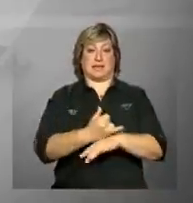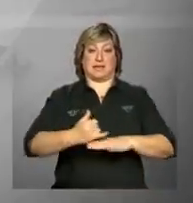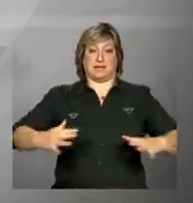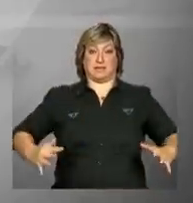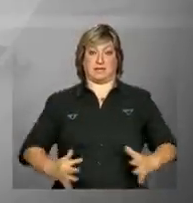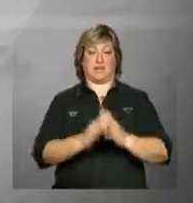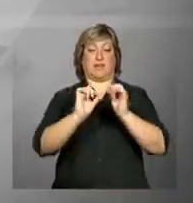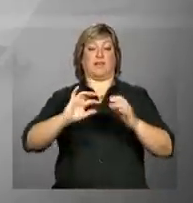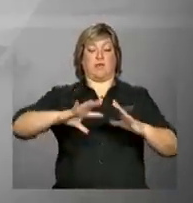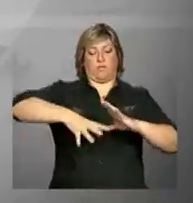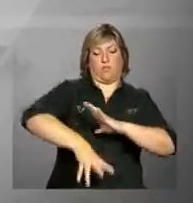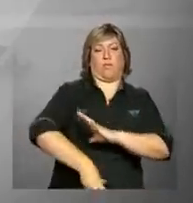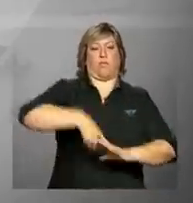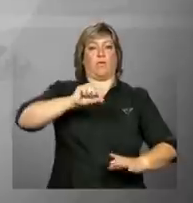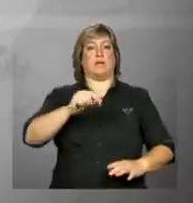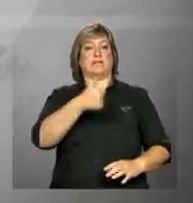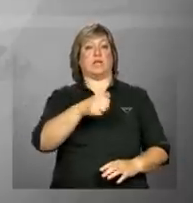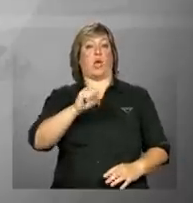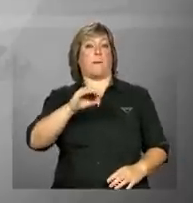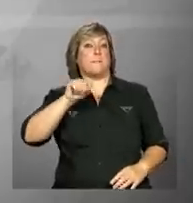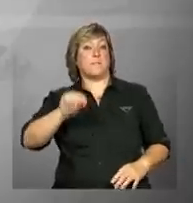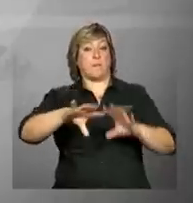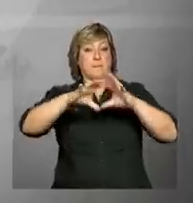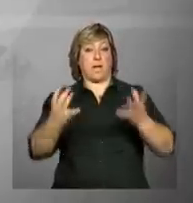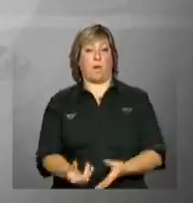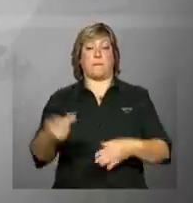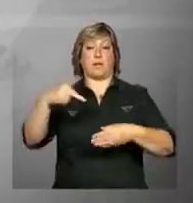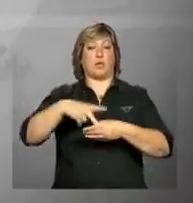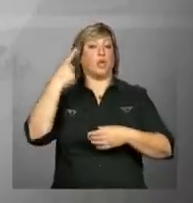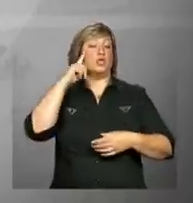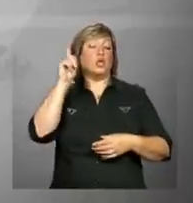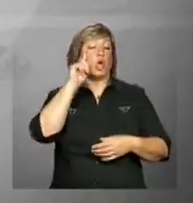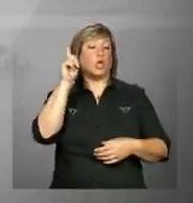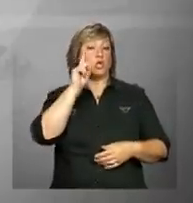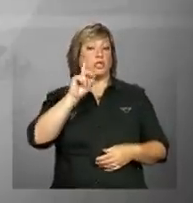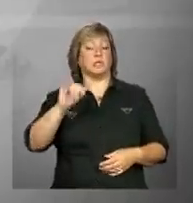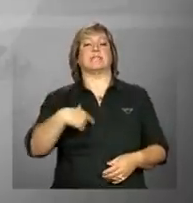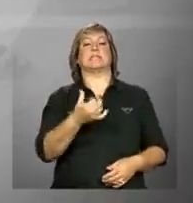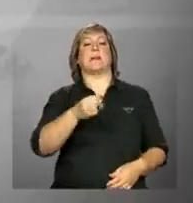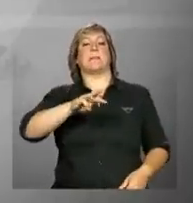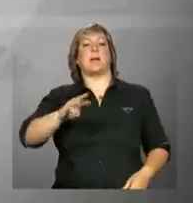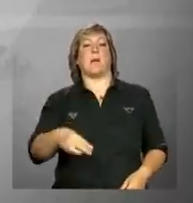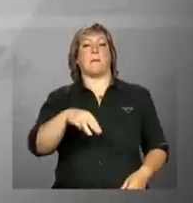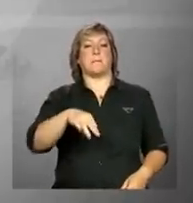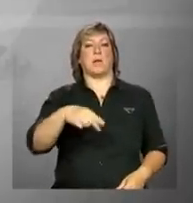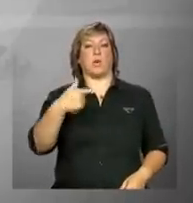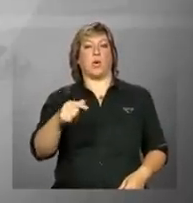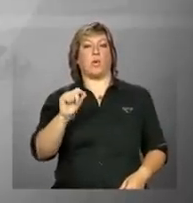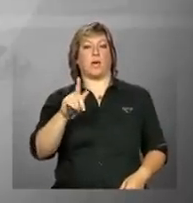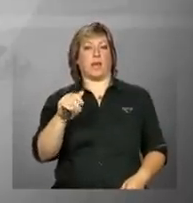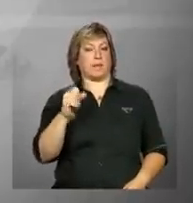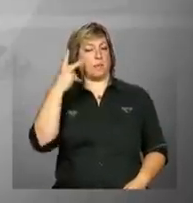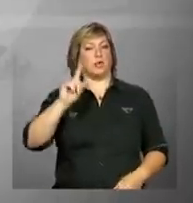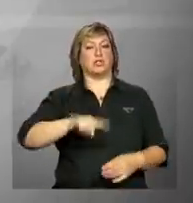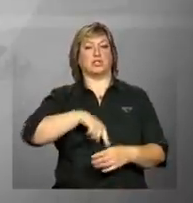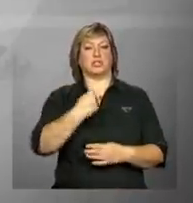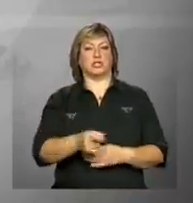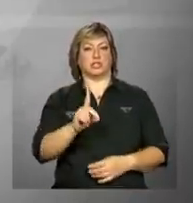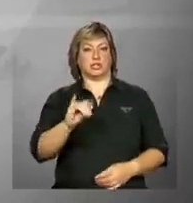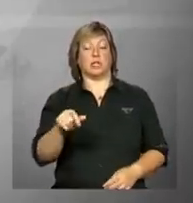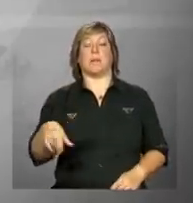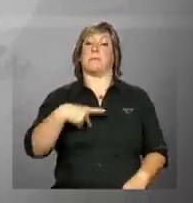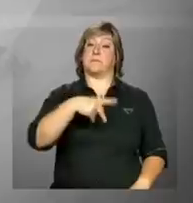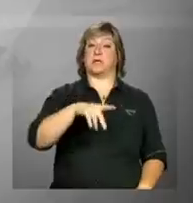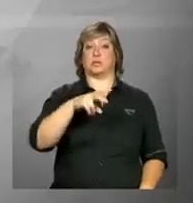deverá extrair 180 mil barris de petróleo por dia E 6 milhões de metros cúbicos de gás por dia Já a